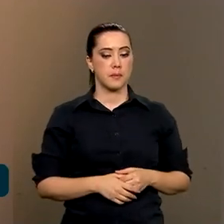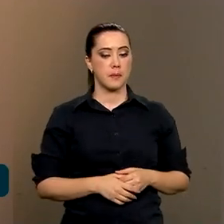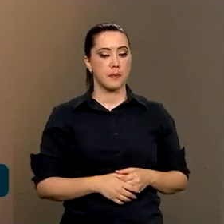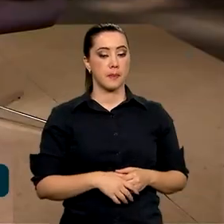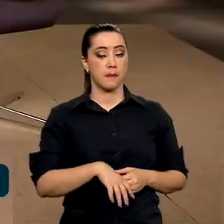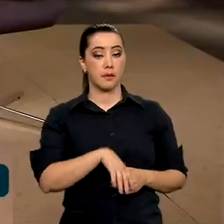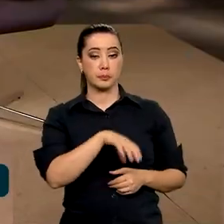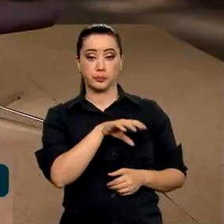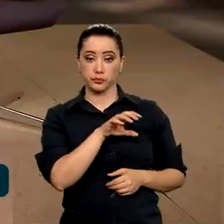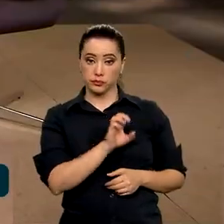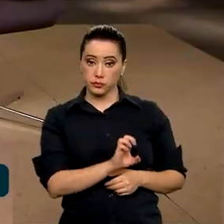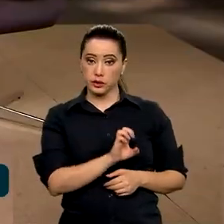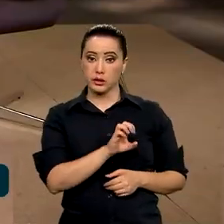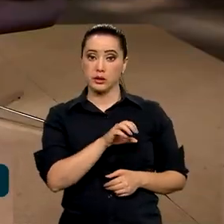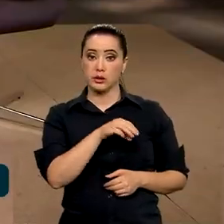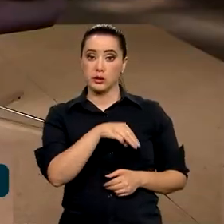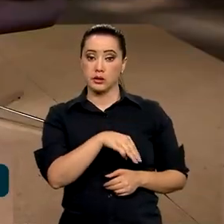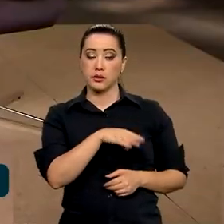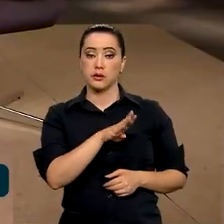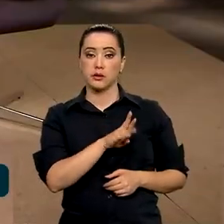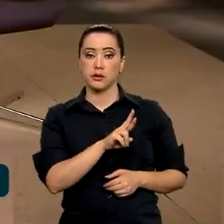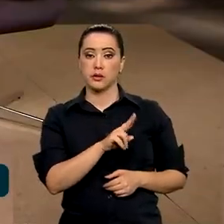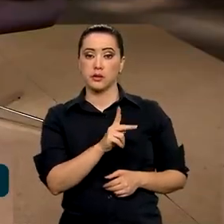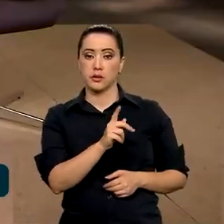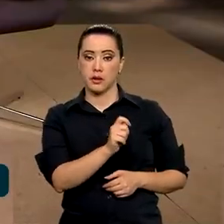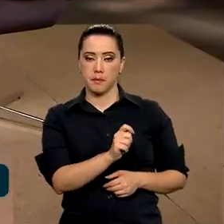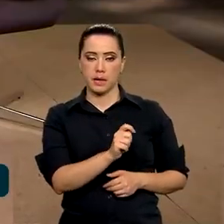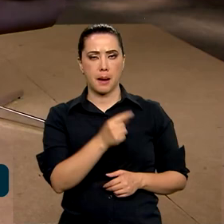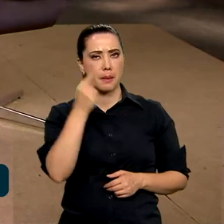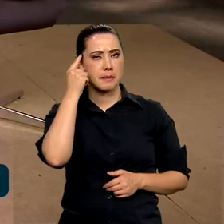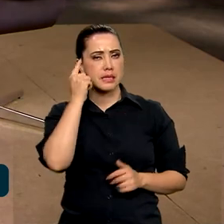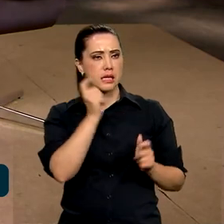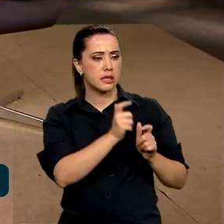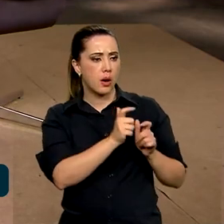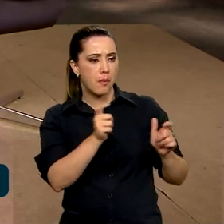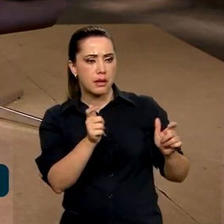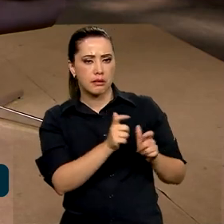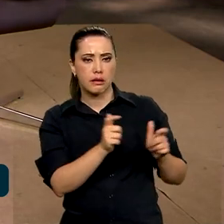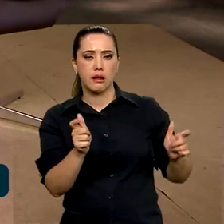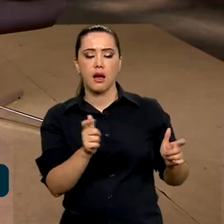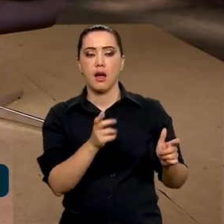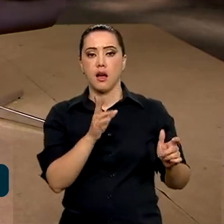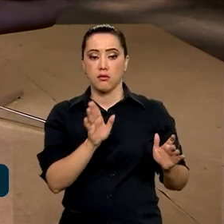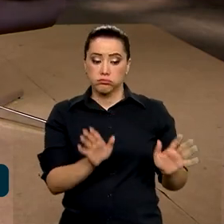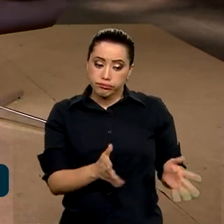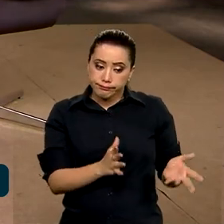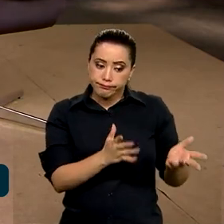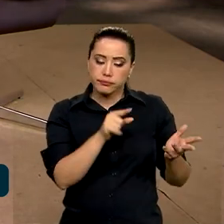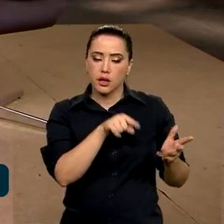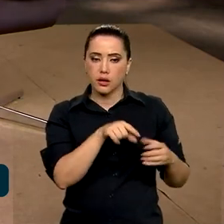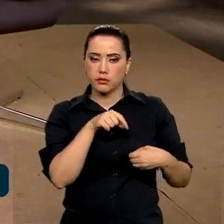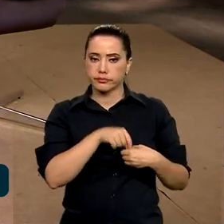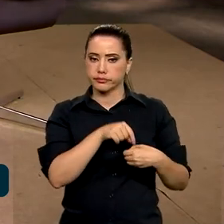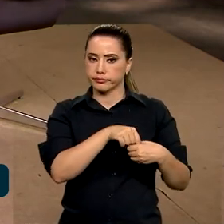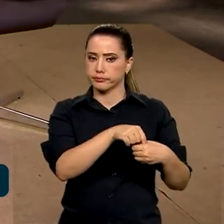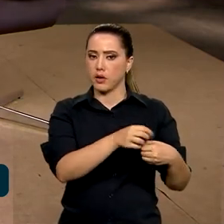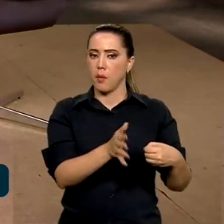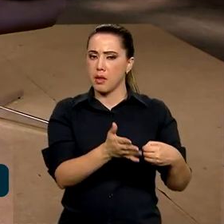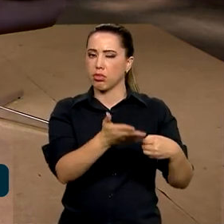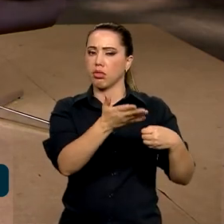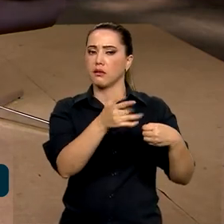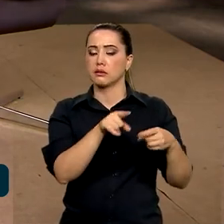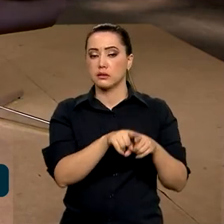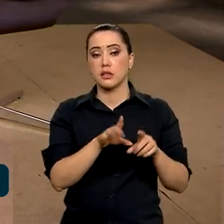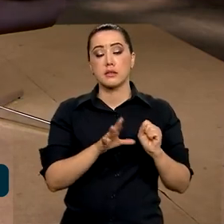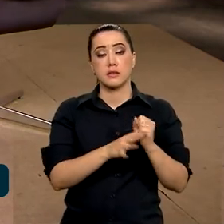inicialmente pensando em aumentar a produção, garantir, nós éramos importadores de alimentos. Então, inicialmente, garantir a nossa segurança